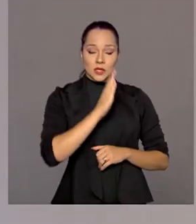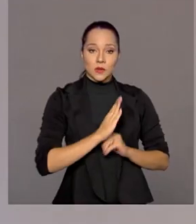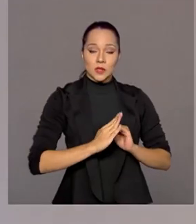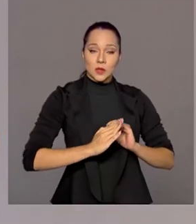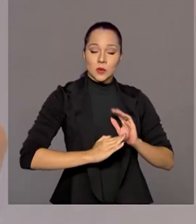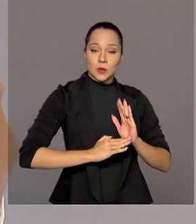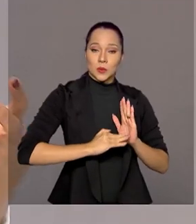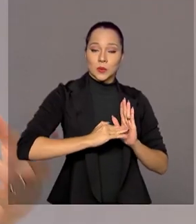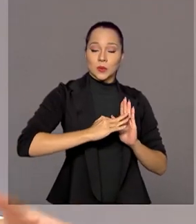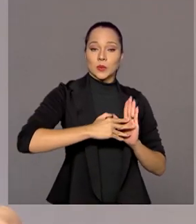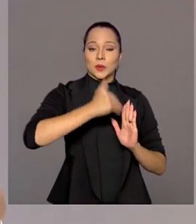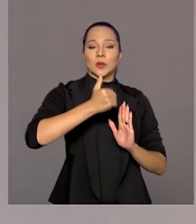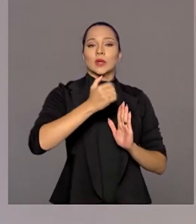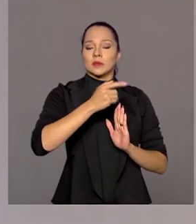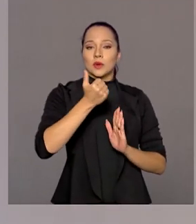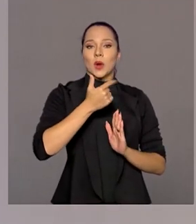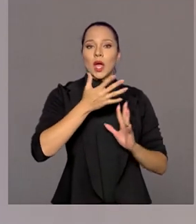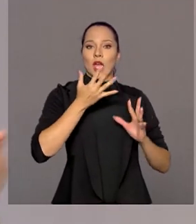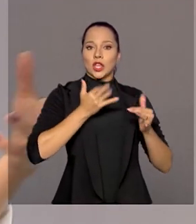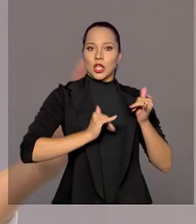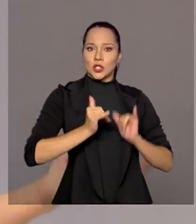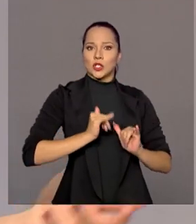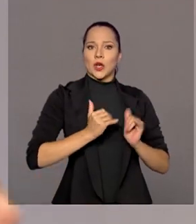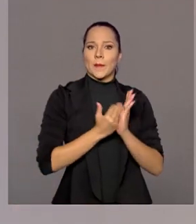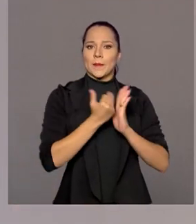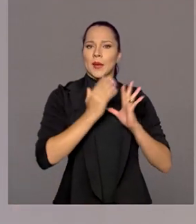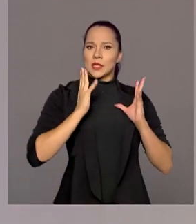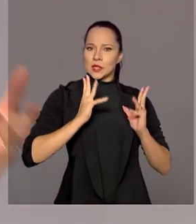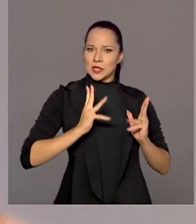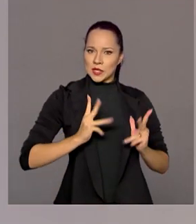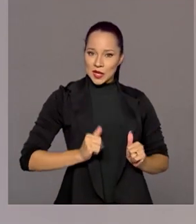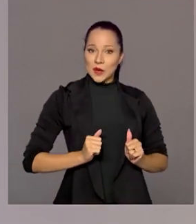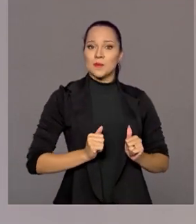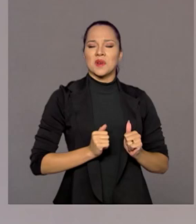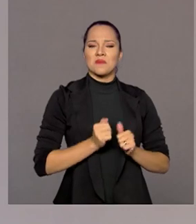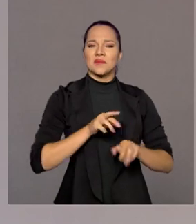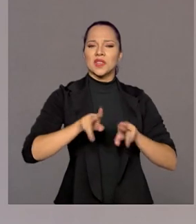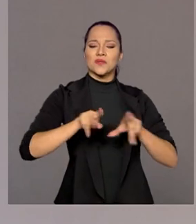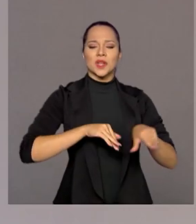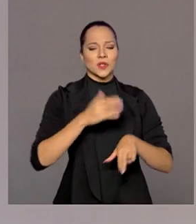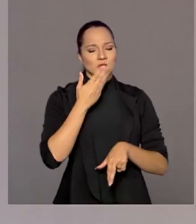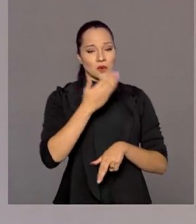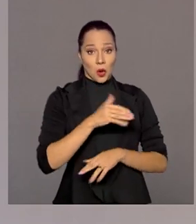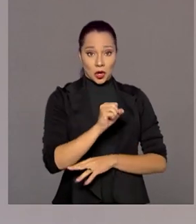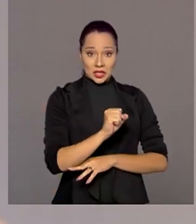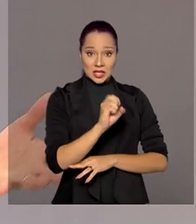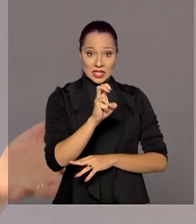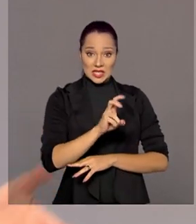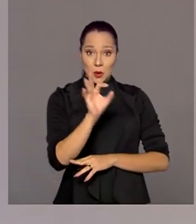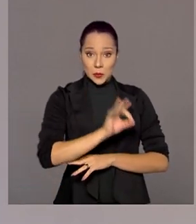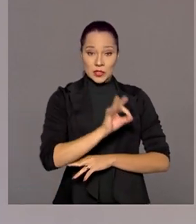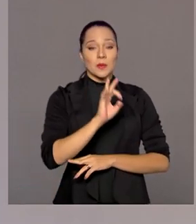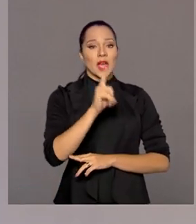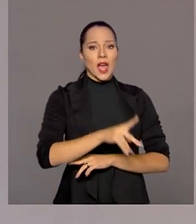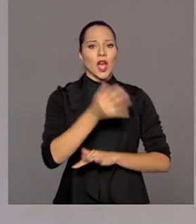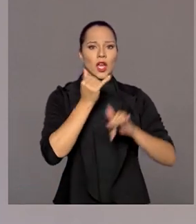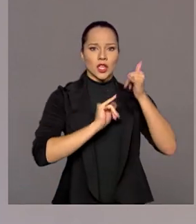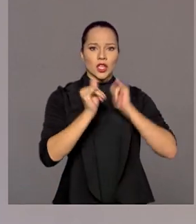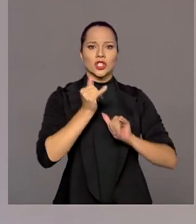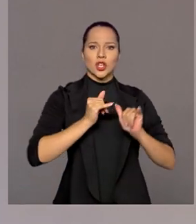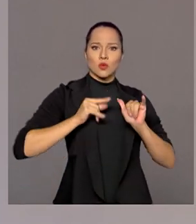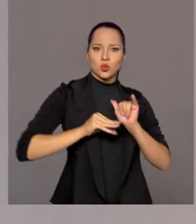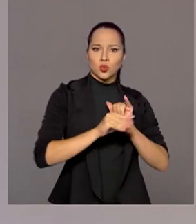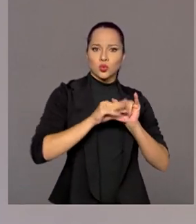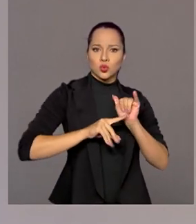substituição por uma energia limpa, por uma energia renovável, como a gente falou. A gente tem diversas fontes, 85% é de energia renovável, como o disse.